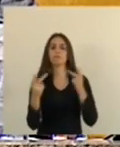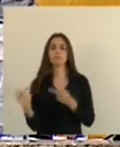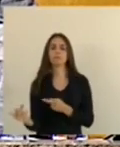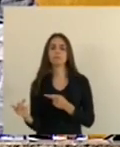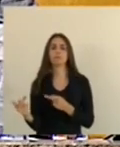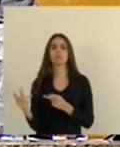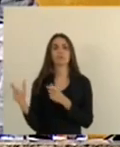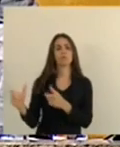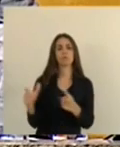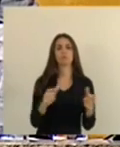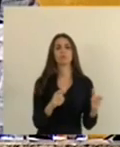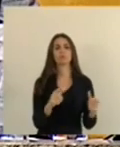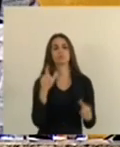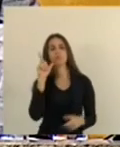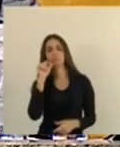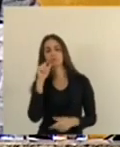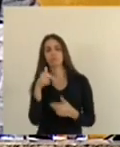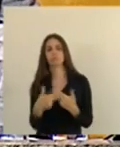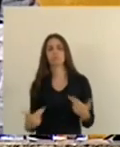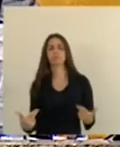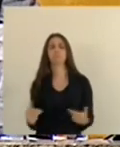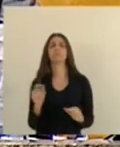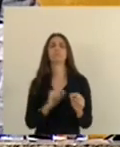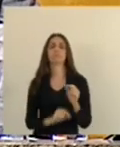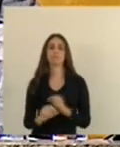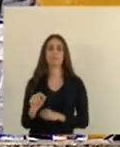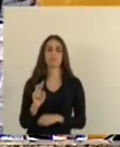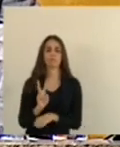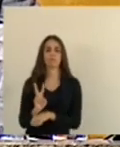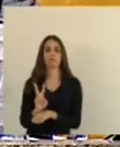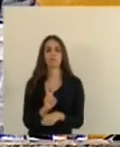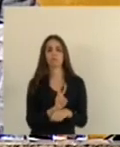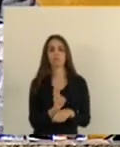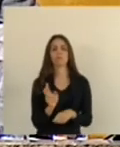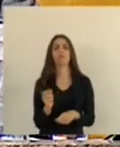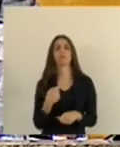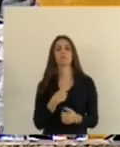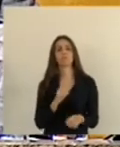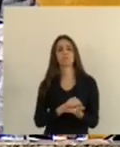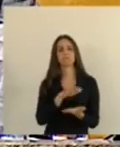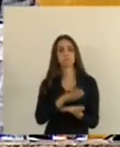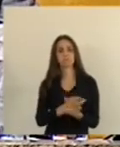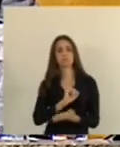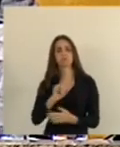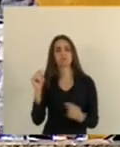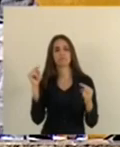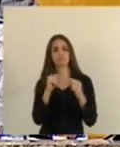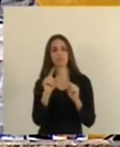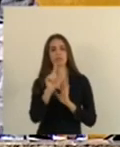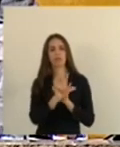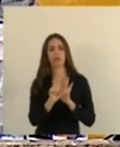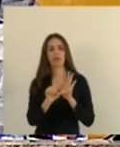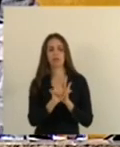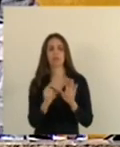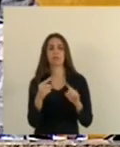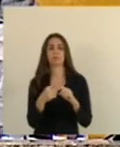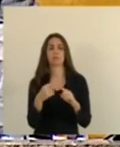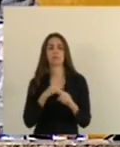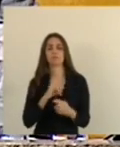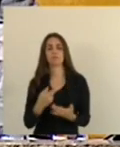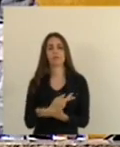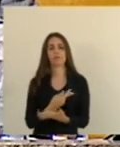estabelecimentos Comerciais E adotará As medidas Administrativas Ilegais Cabíveis Em face De